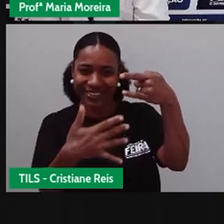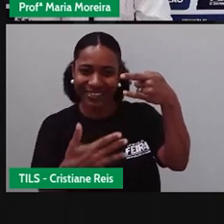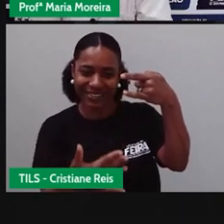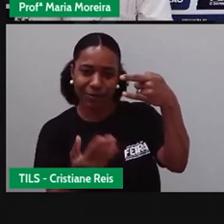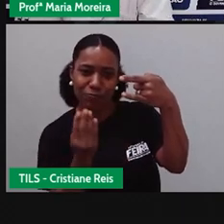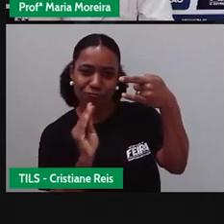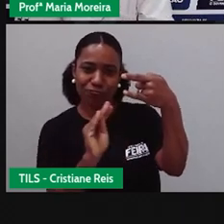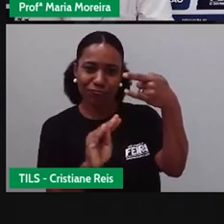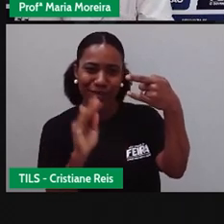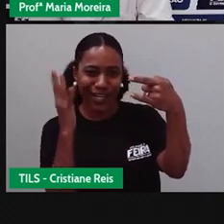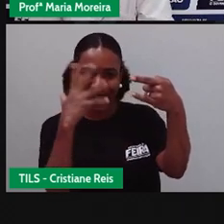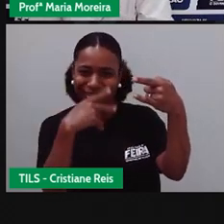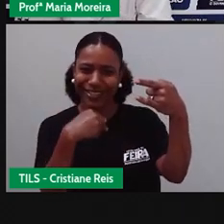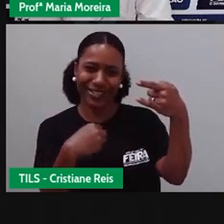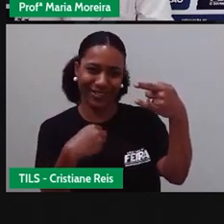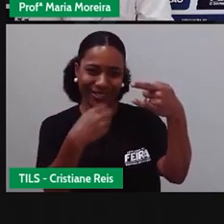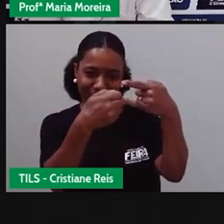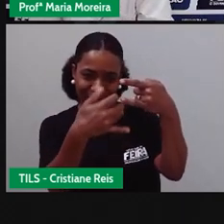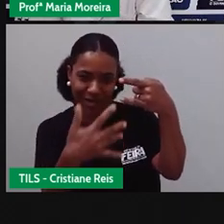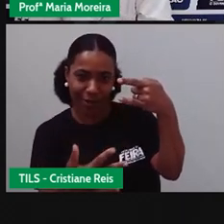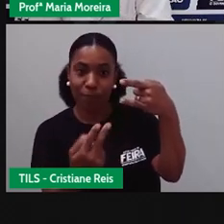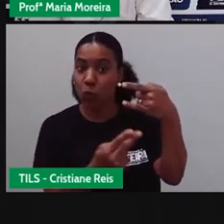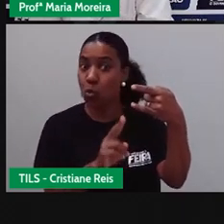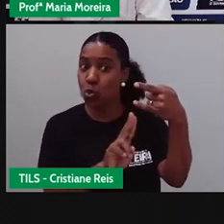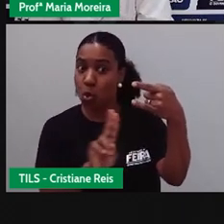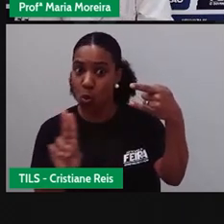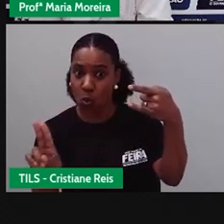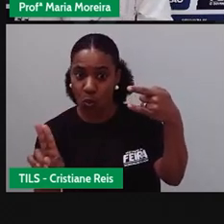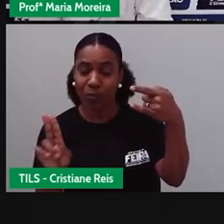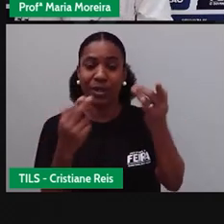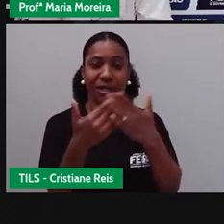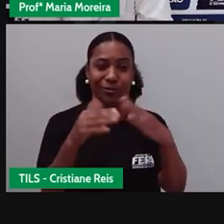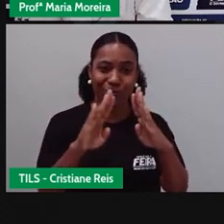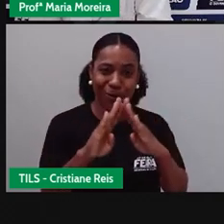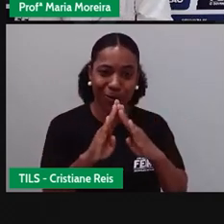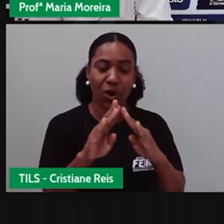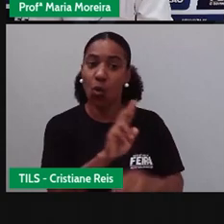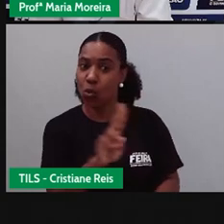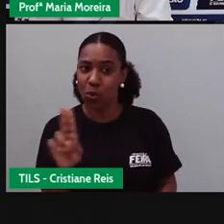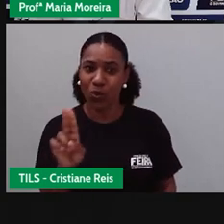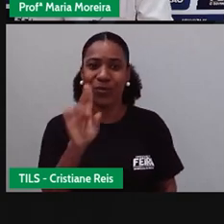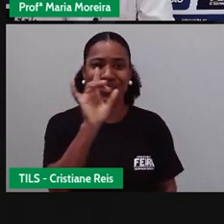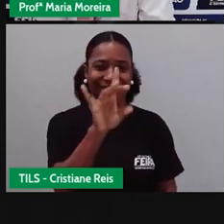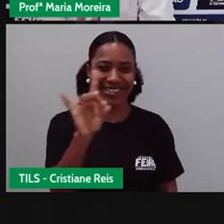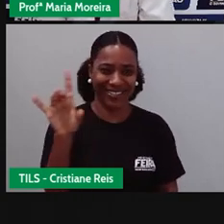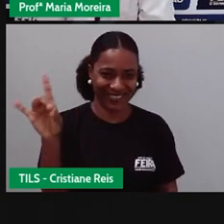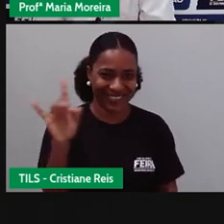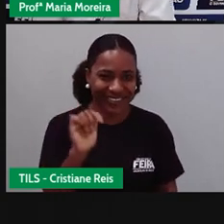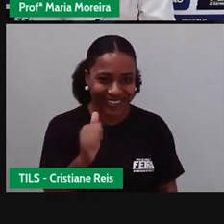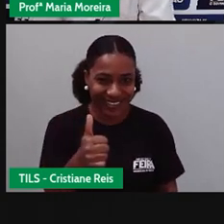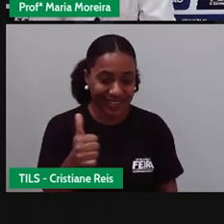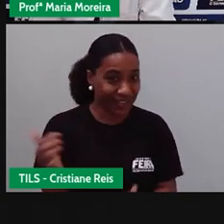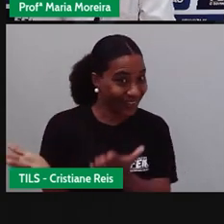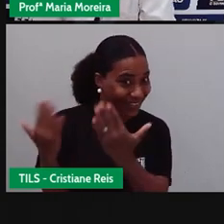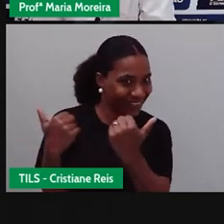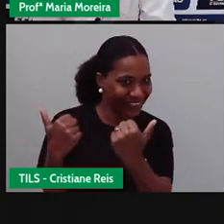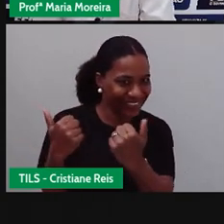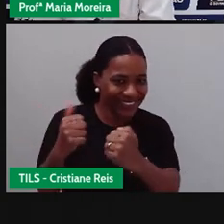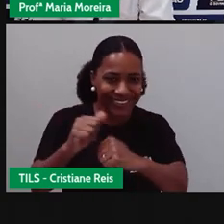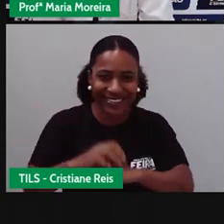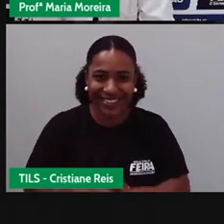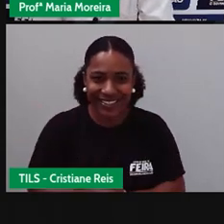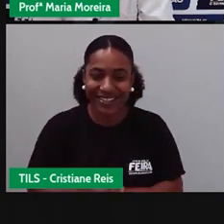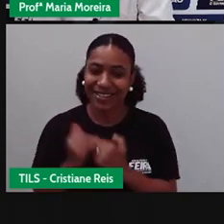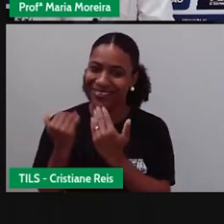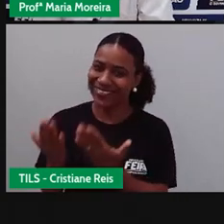Coloca um comentário aqui. Coloca o nome da escola de vocês. O nome de vocês, certo? E vamos lá. Pró